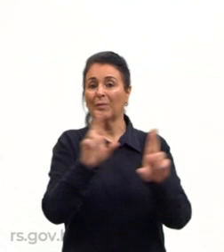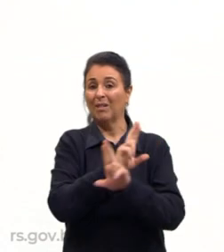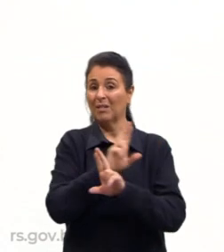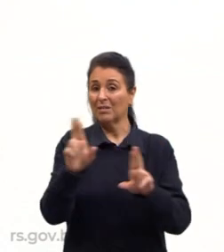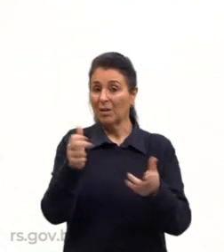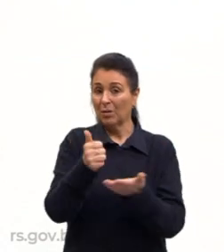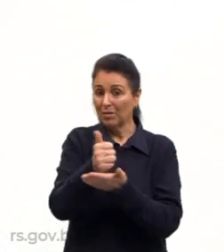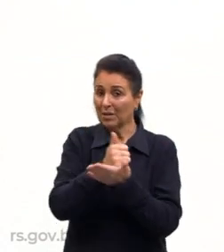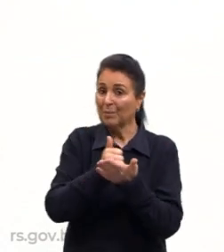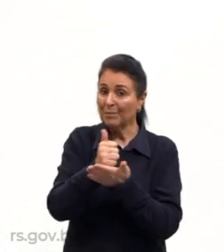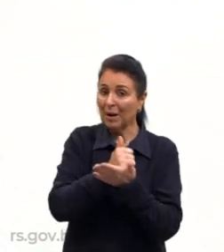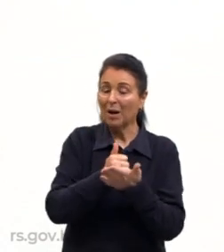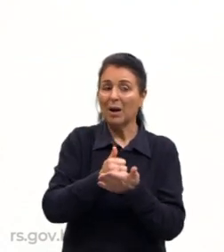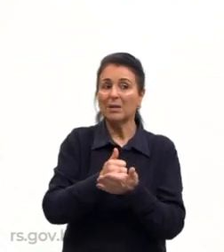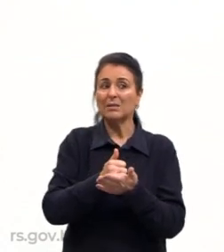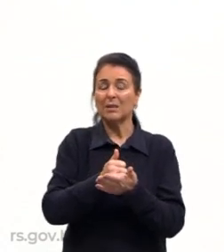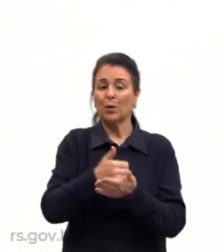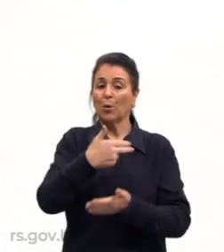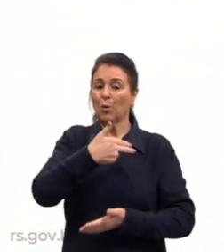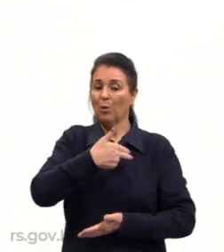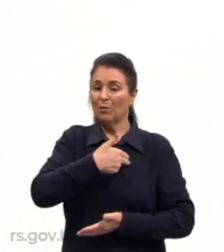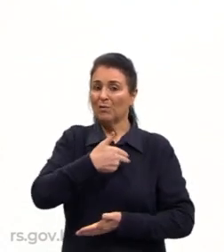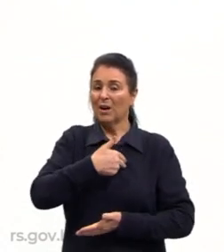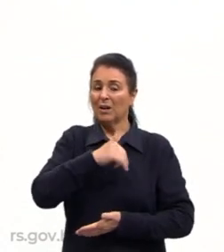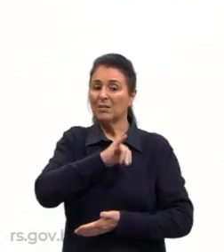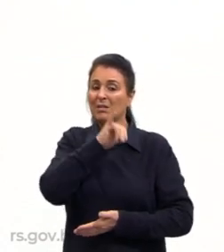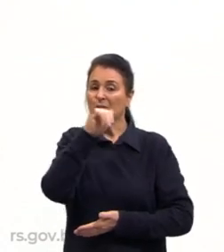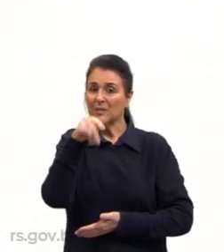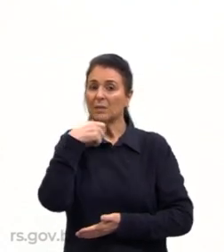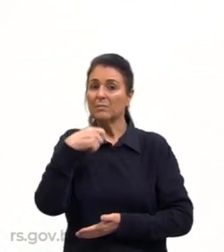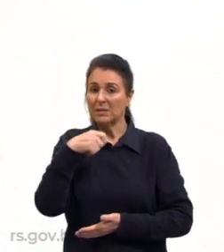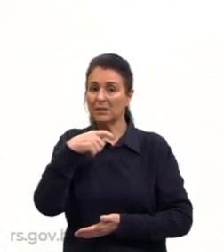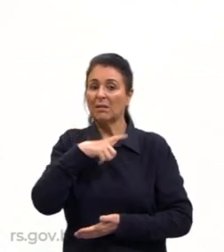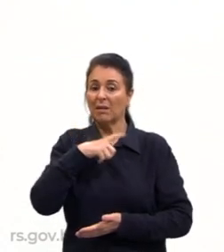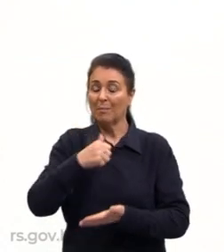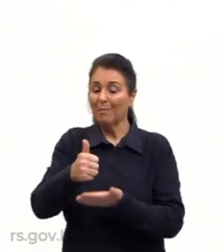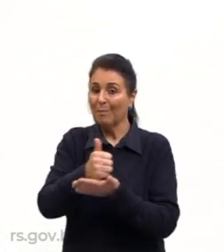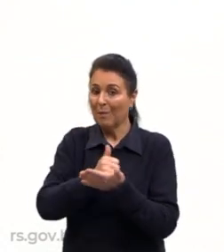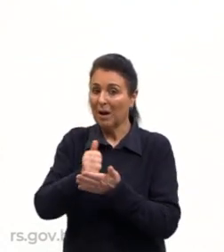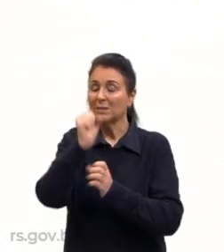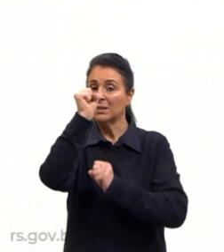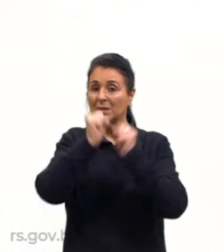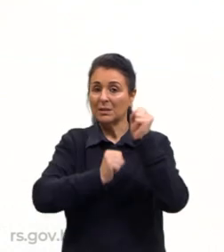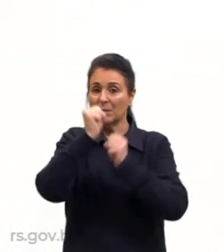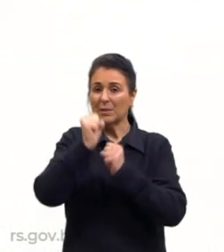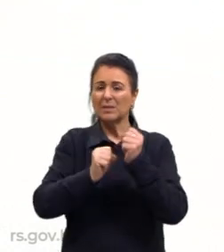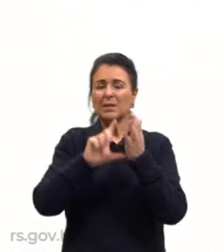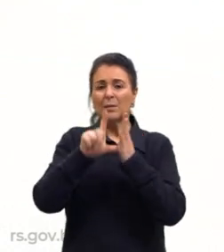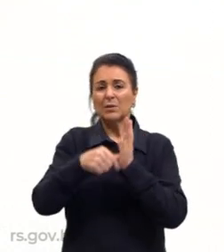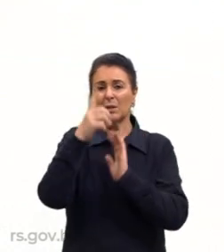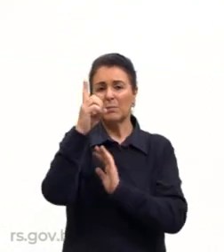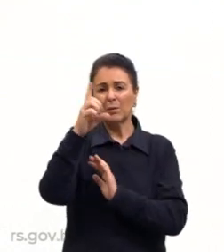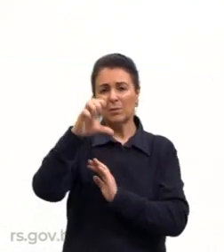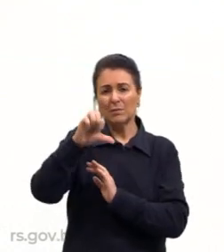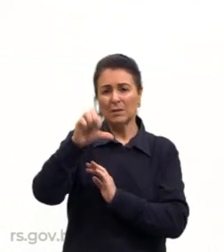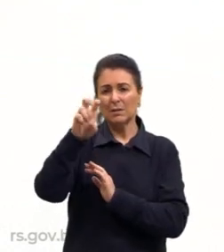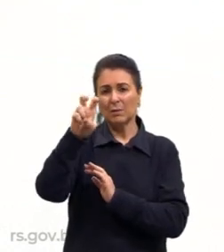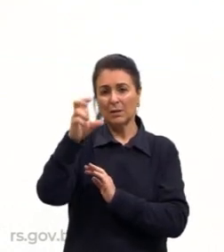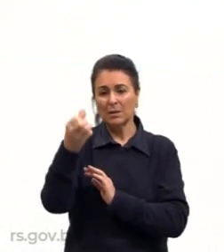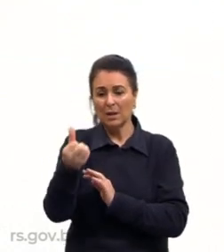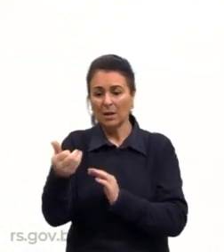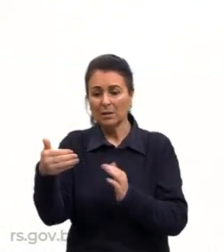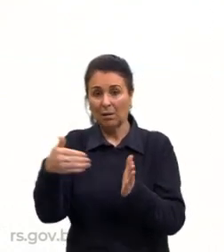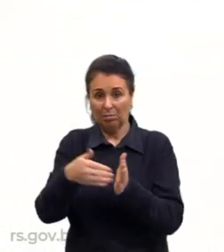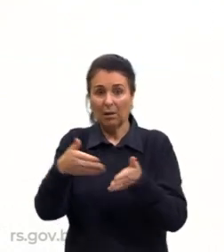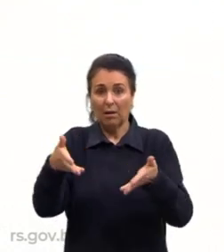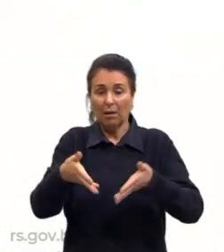porque ele diz, olha, nós temos que produzir, nós temos que dar a base para essas empresas. E a partir de 1956, até os dias atuais, então, você tem